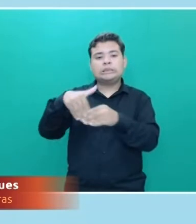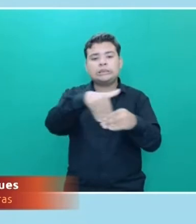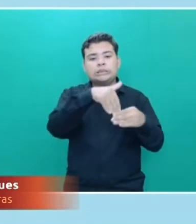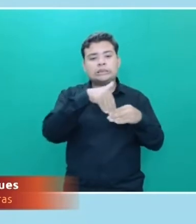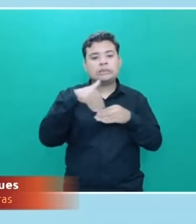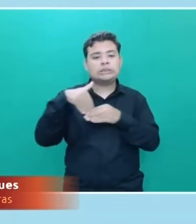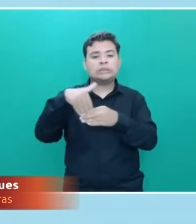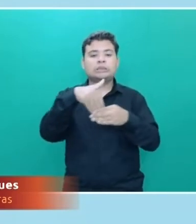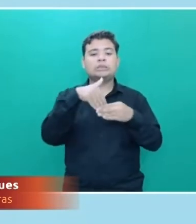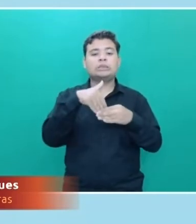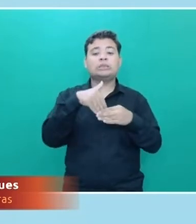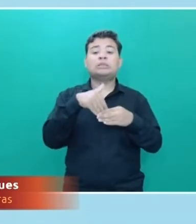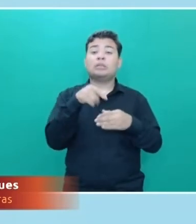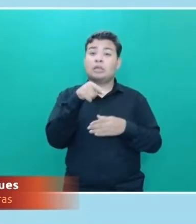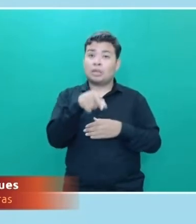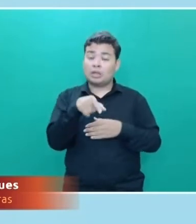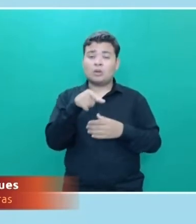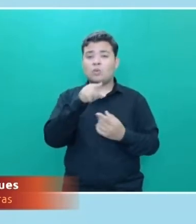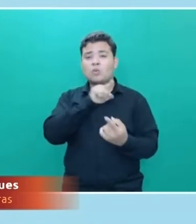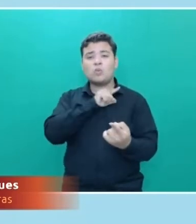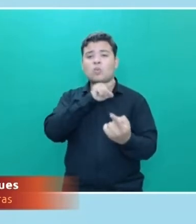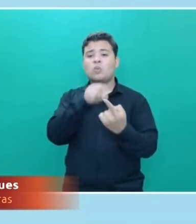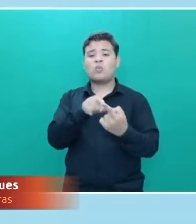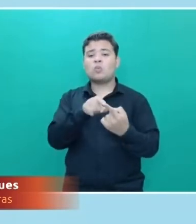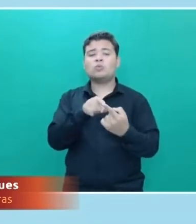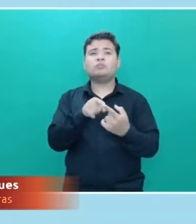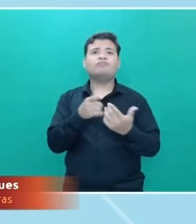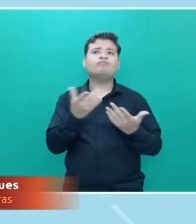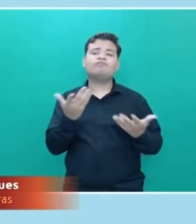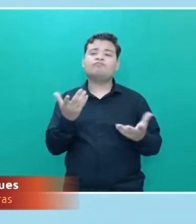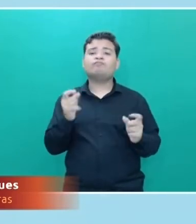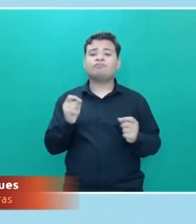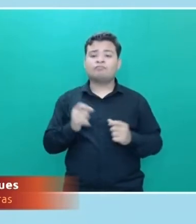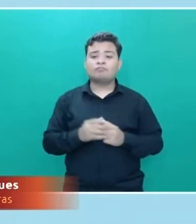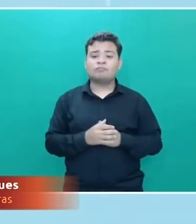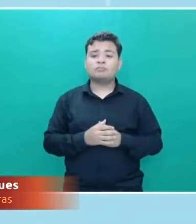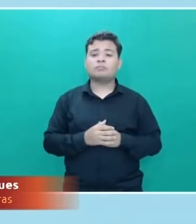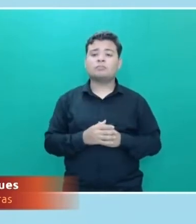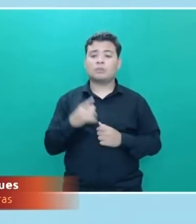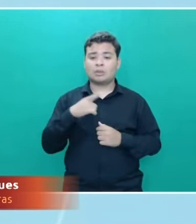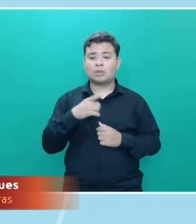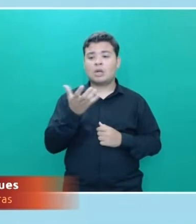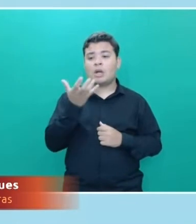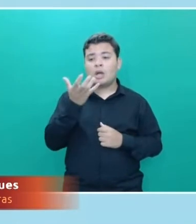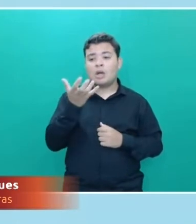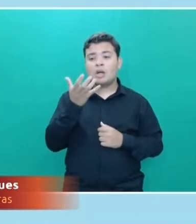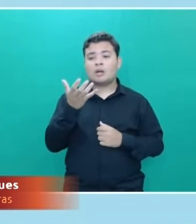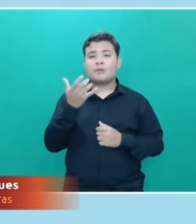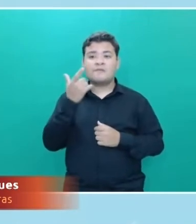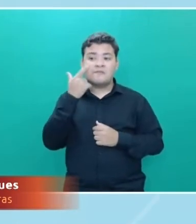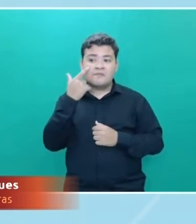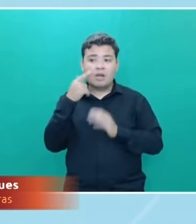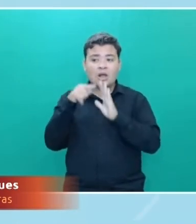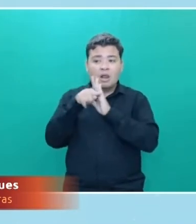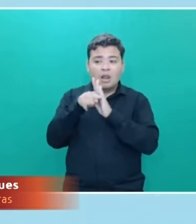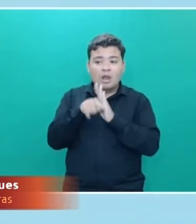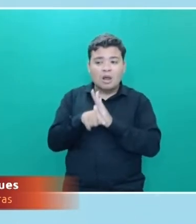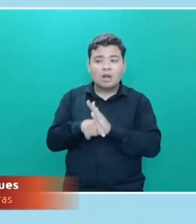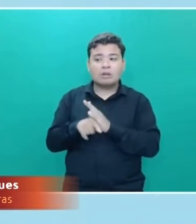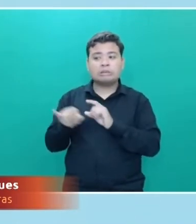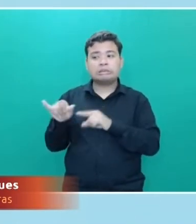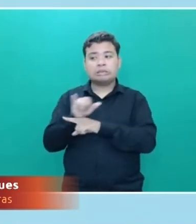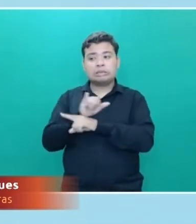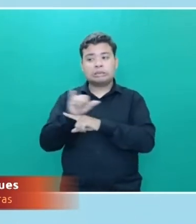ele é um processo que ele visa, vamos dizer assim, peneirar aquilo que é melhor para o povo através do